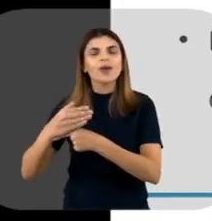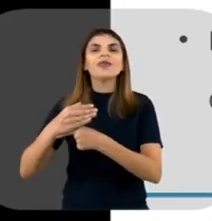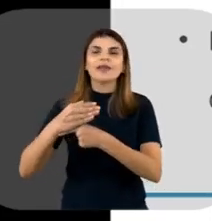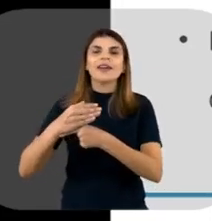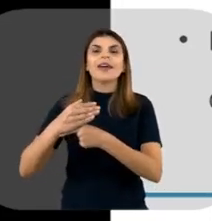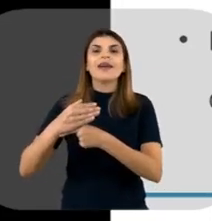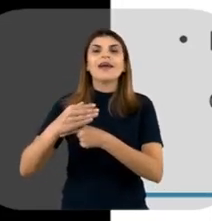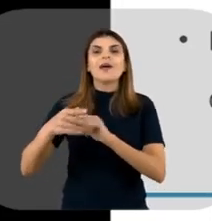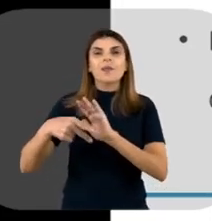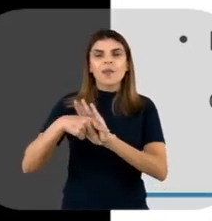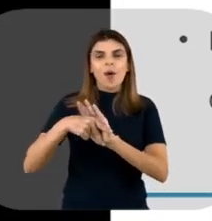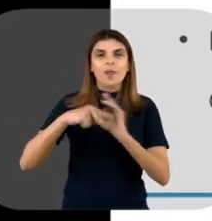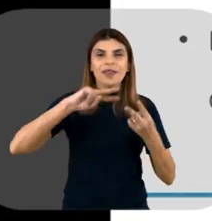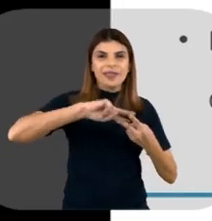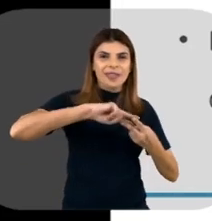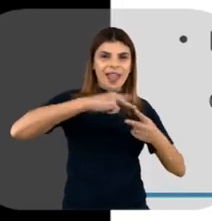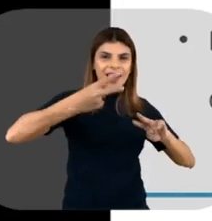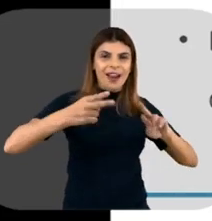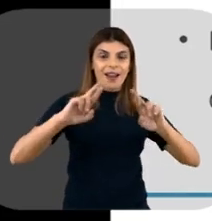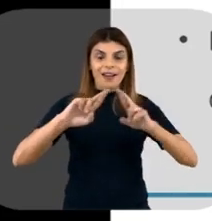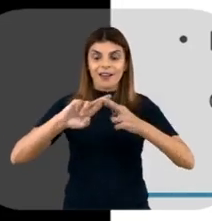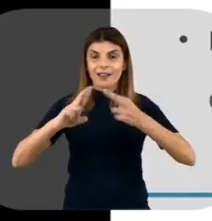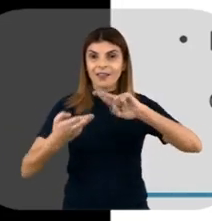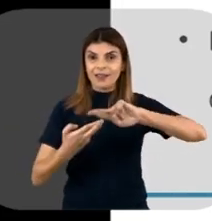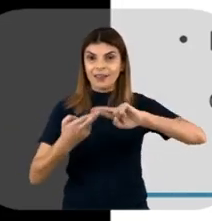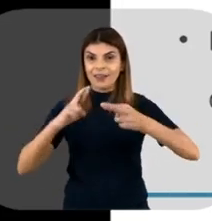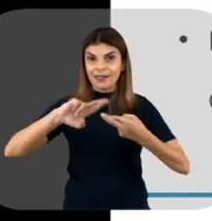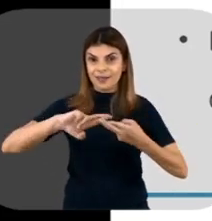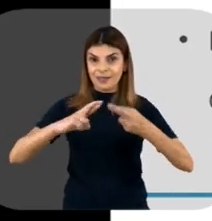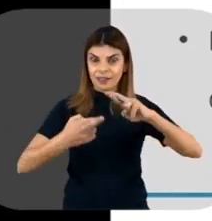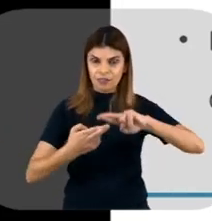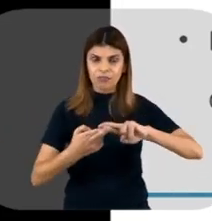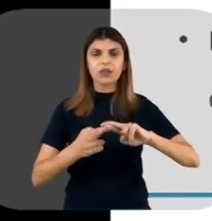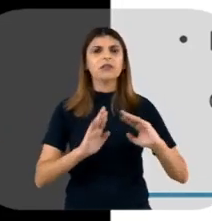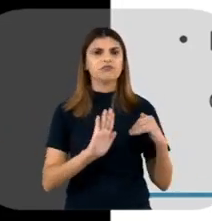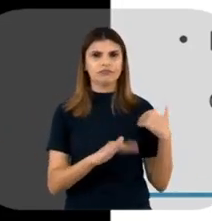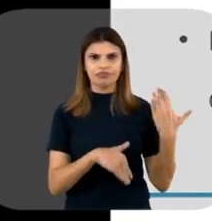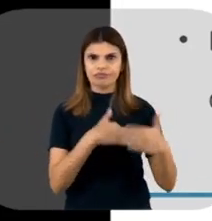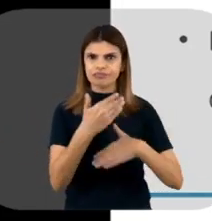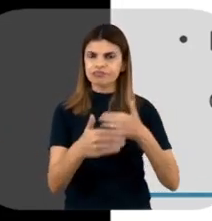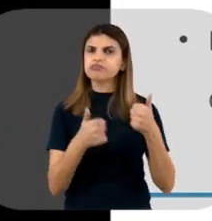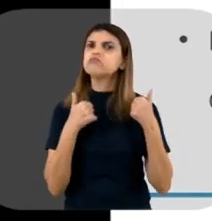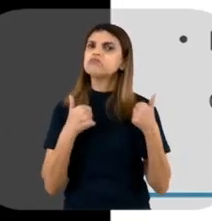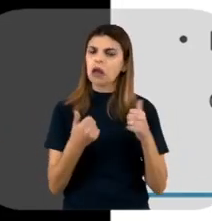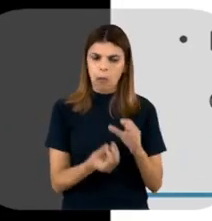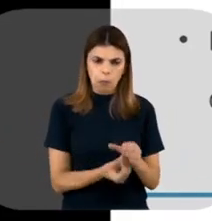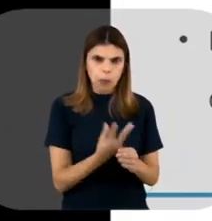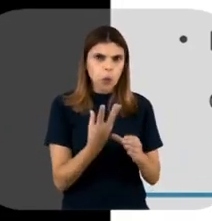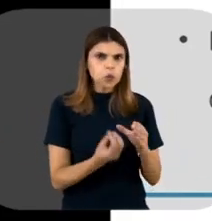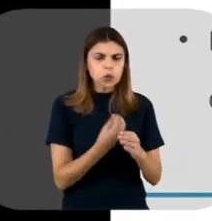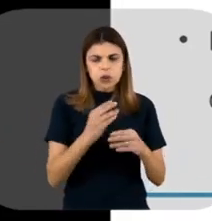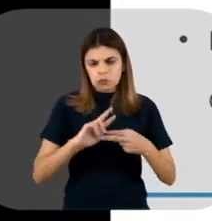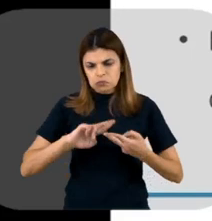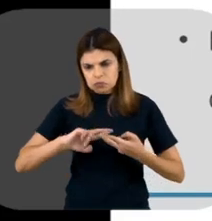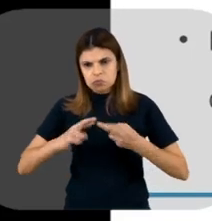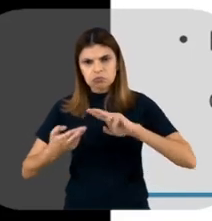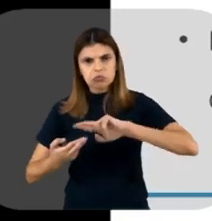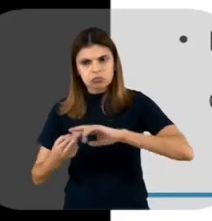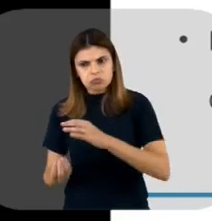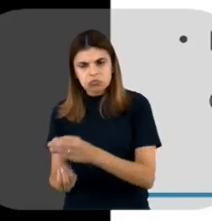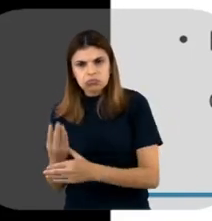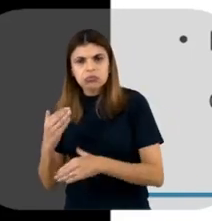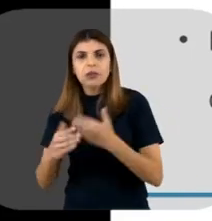DNA recombinante, né? E isso foi muito bem sucedido, né? Essa produção da insulina humana.